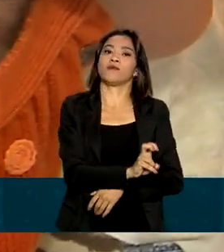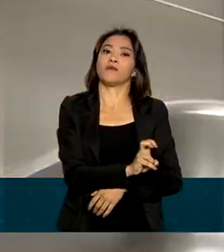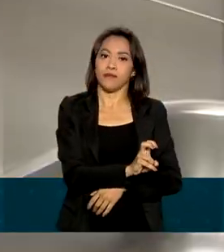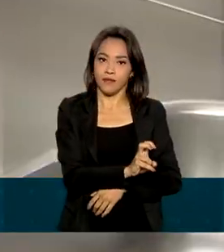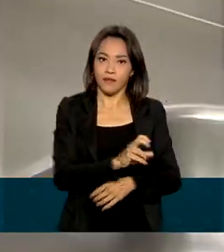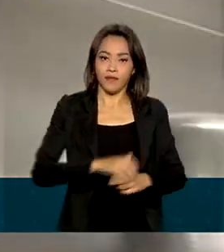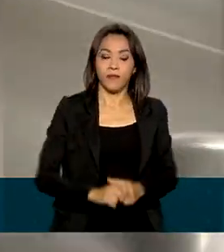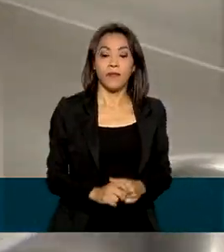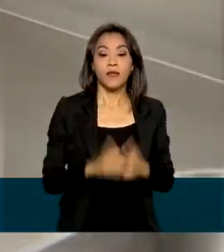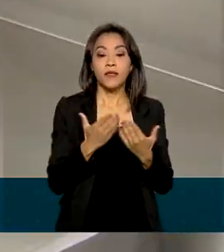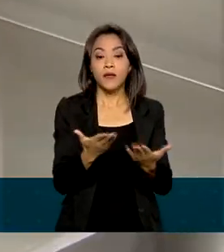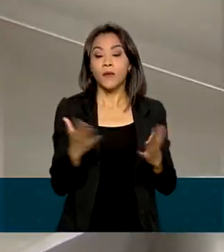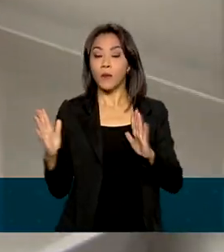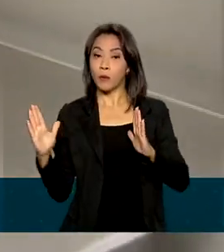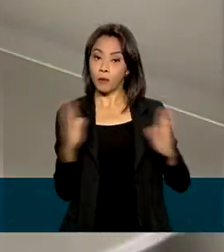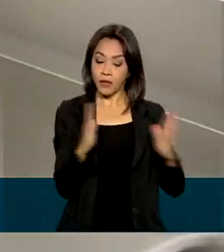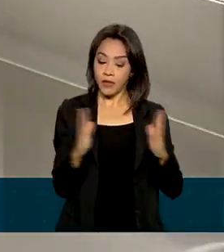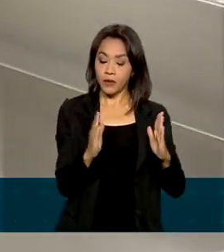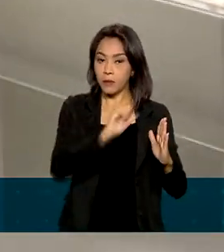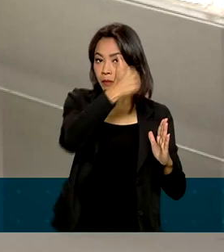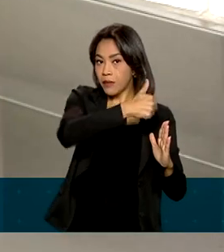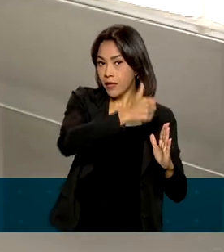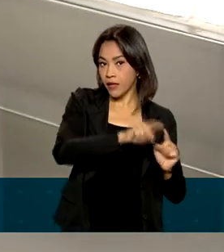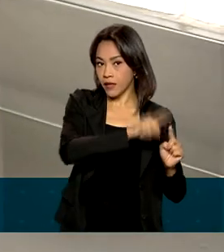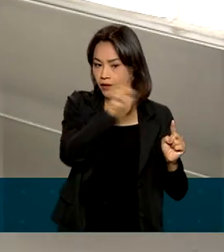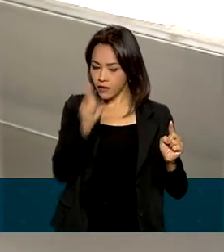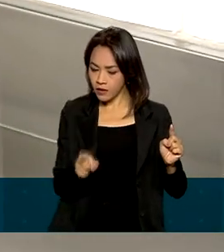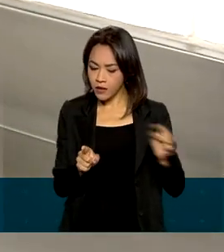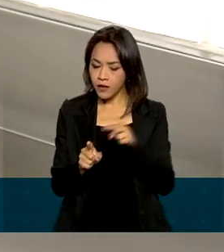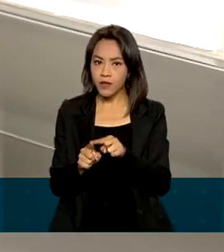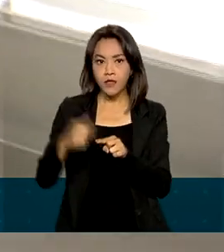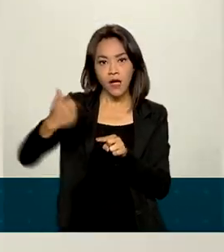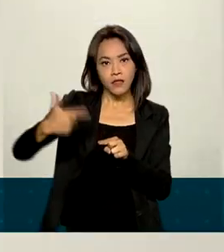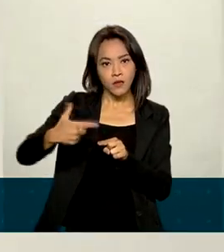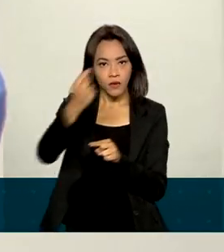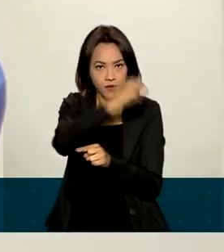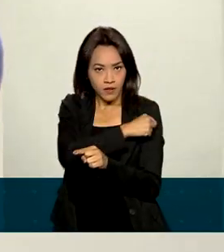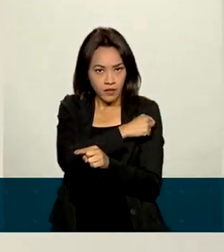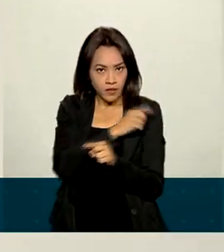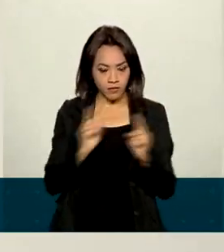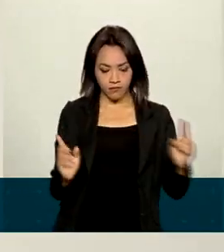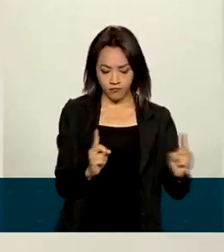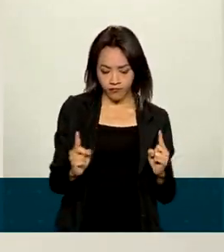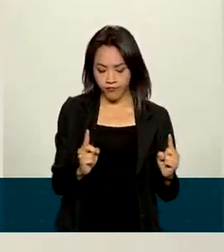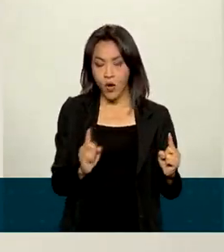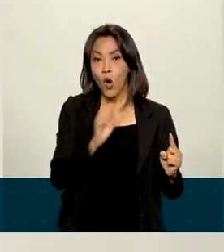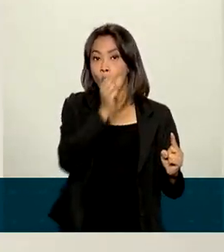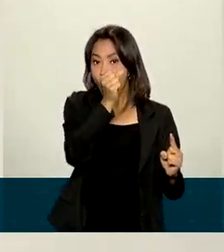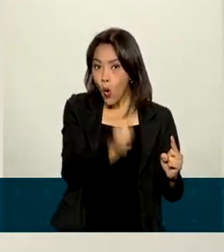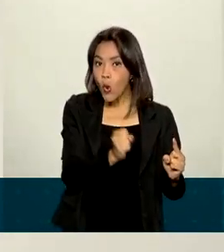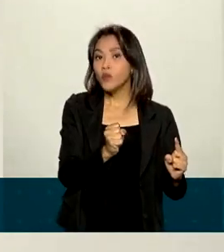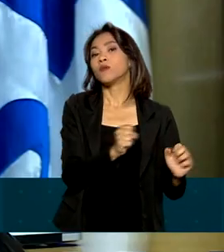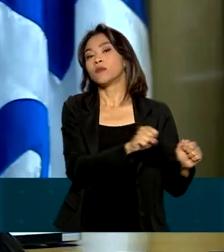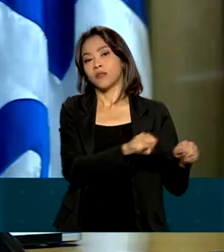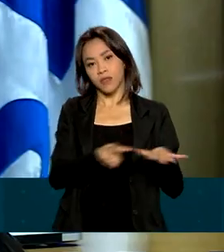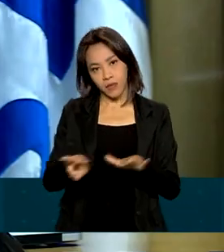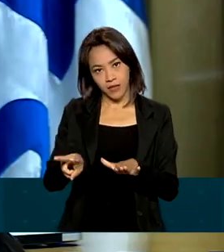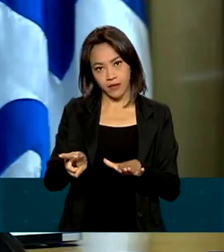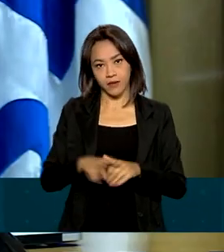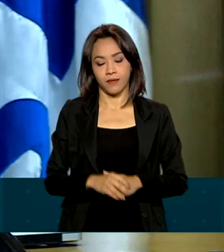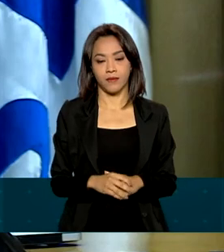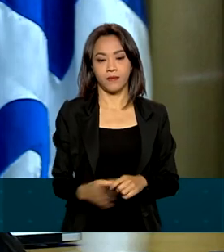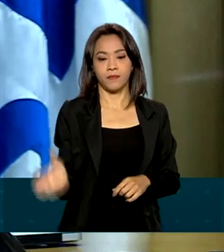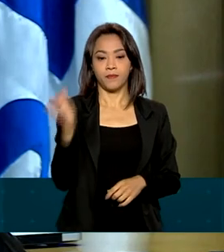idade. O intervalo entre a primeira e a segunda dose deverá ser de 8 semanas. Os